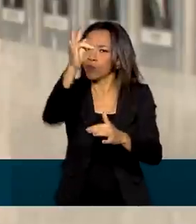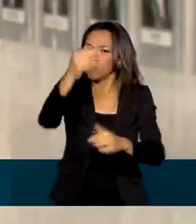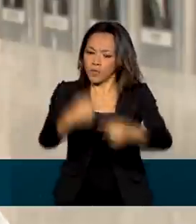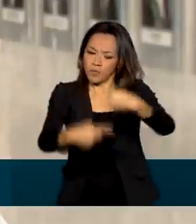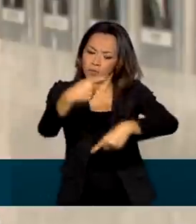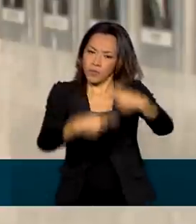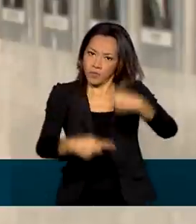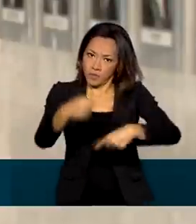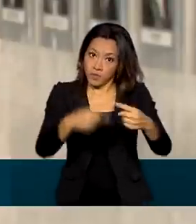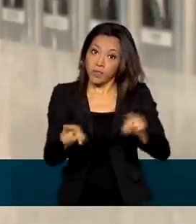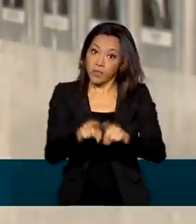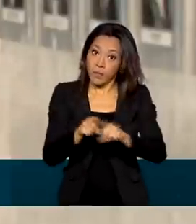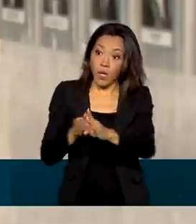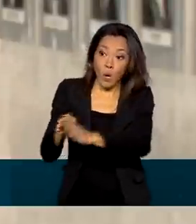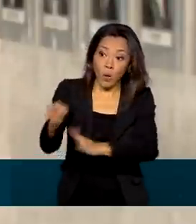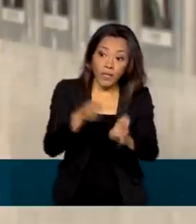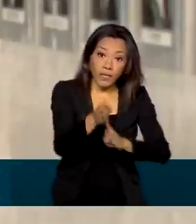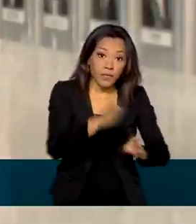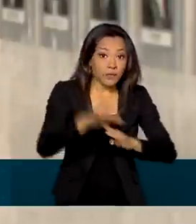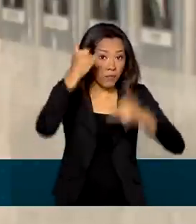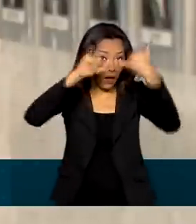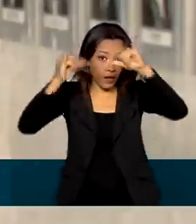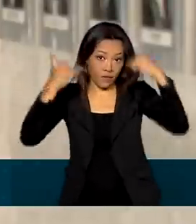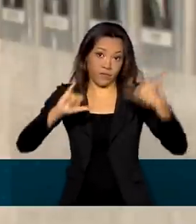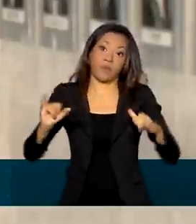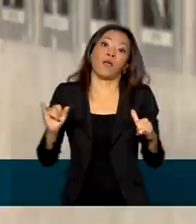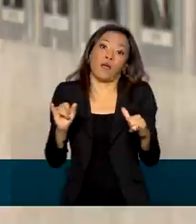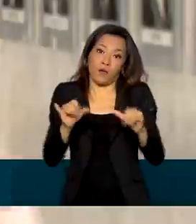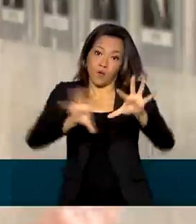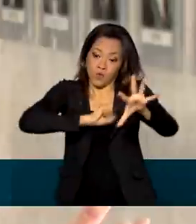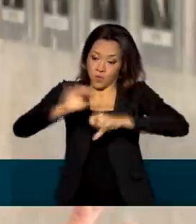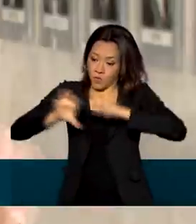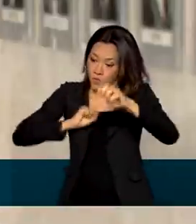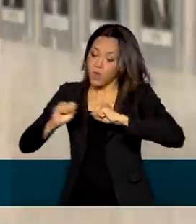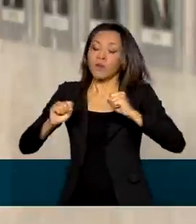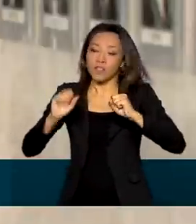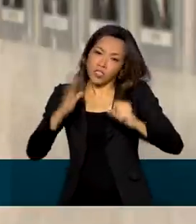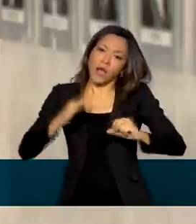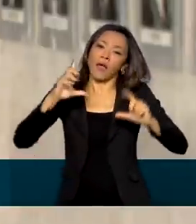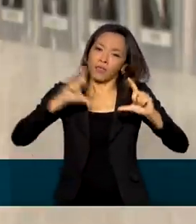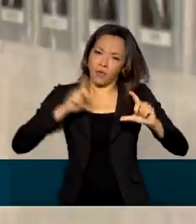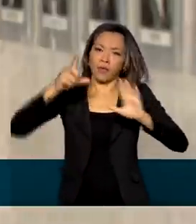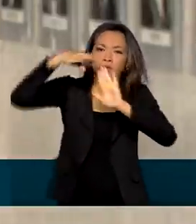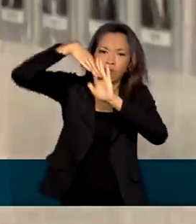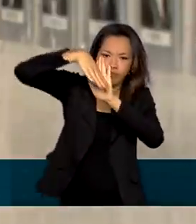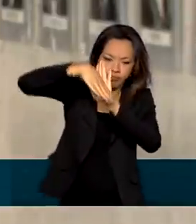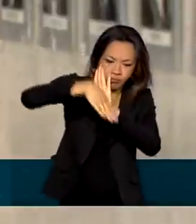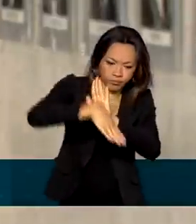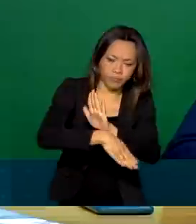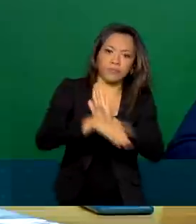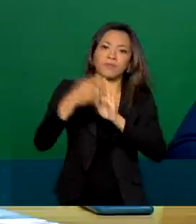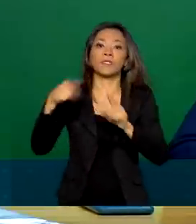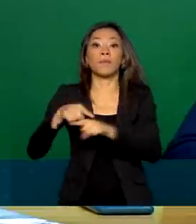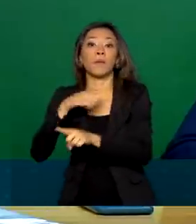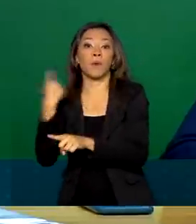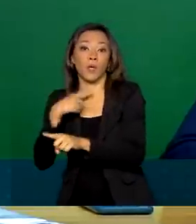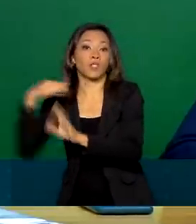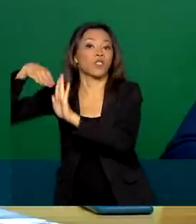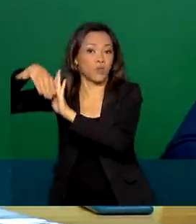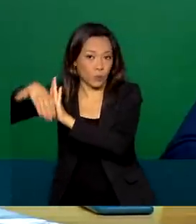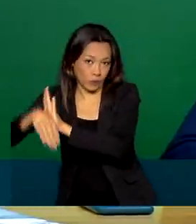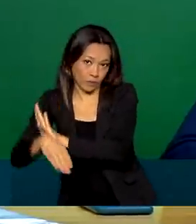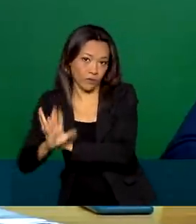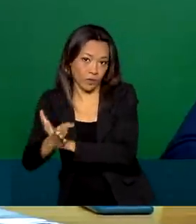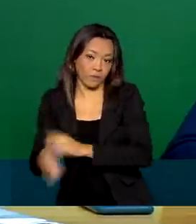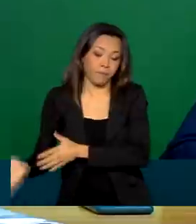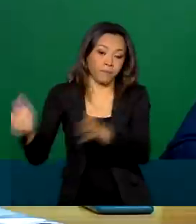a orientação de medidas preventivas, apesar da queda no número de casos e de mortes por Covid-19. Estamos em